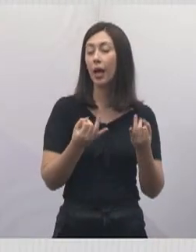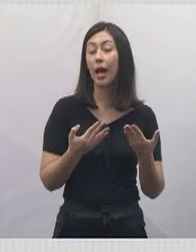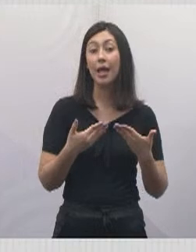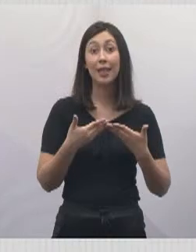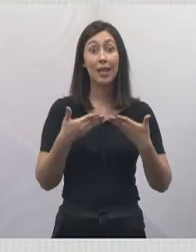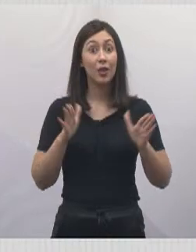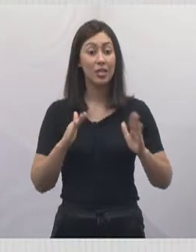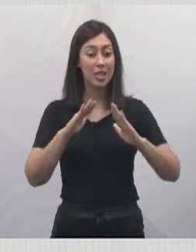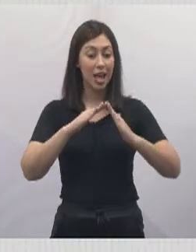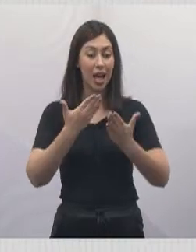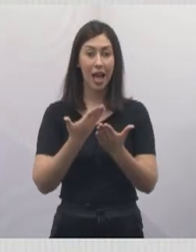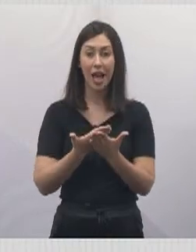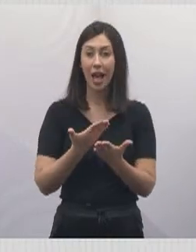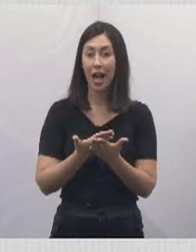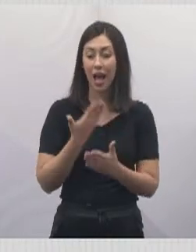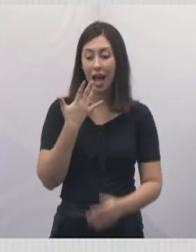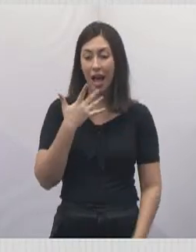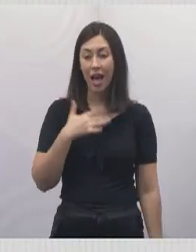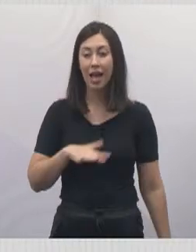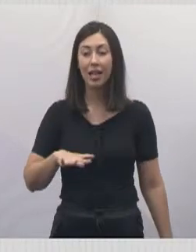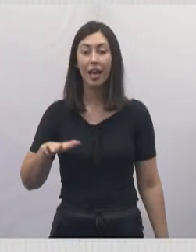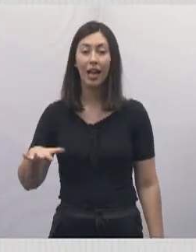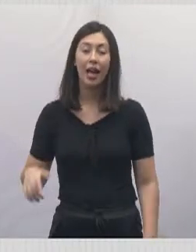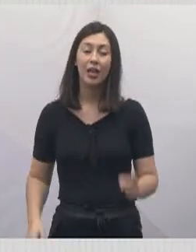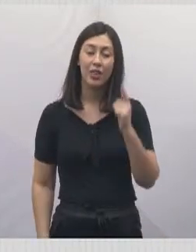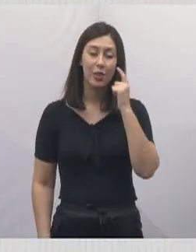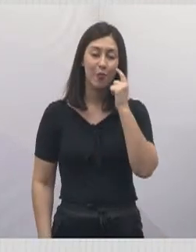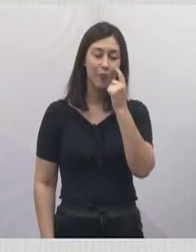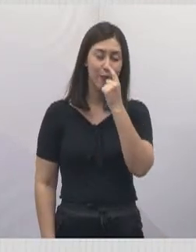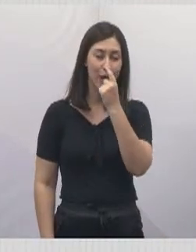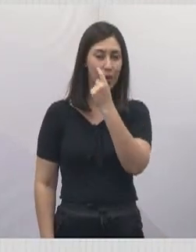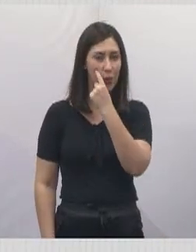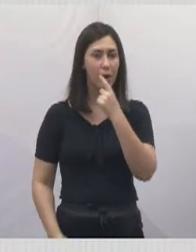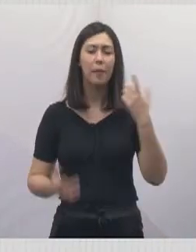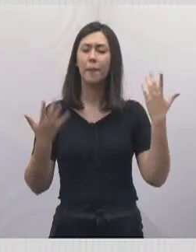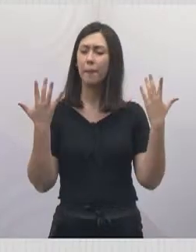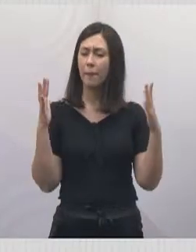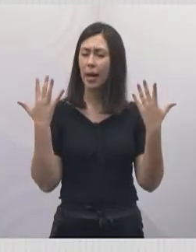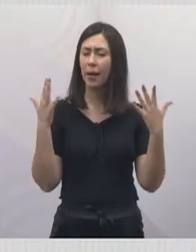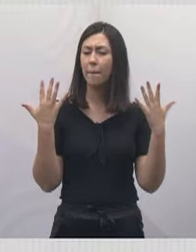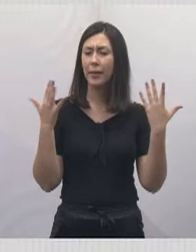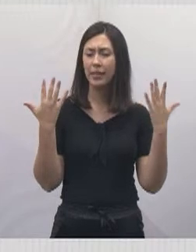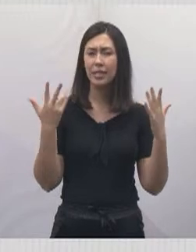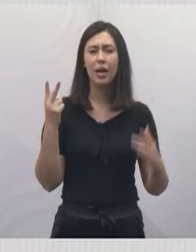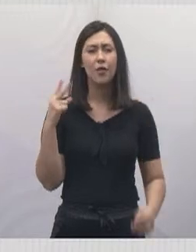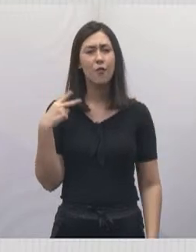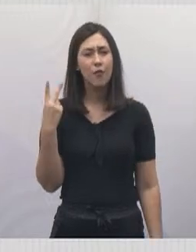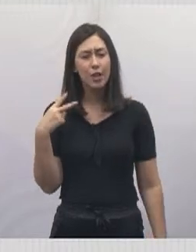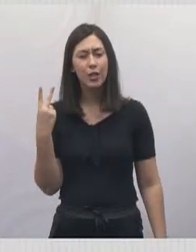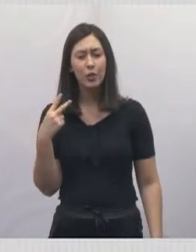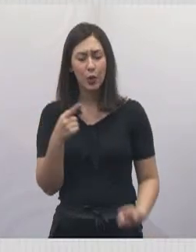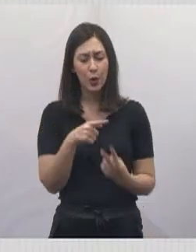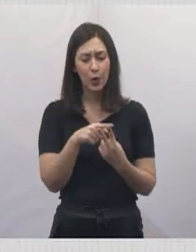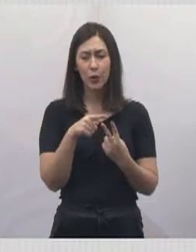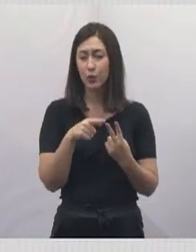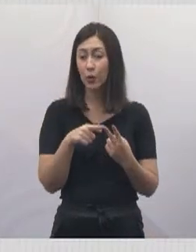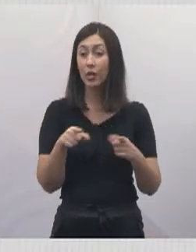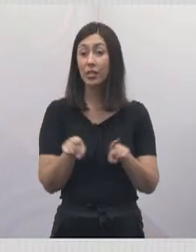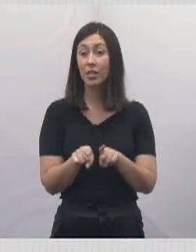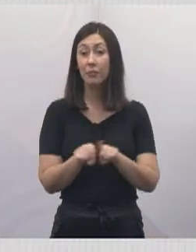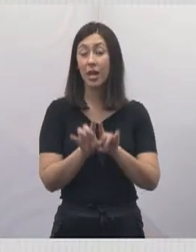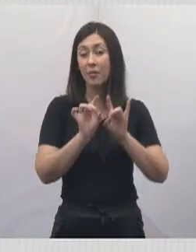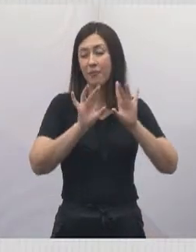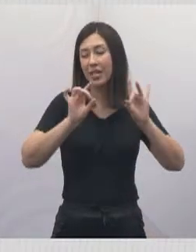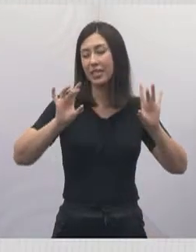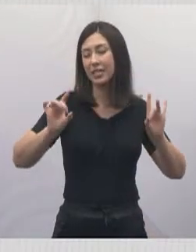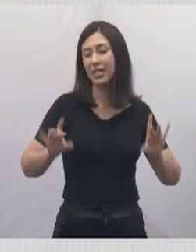inauguração da creche lá no Meia Lua, parabenizar os dois vereadores aqui da casa, que são lá do Meia Lua, mas especialmente parabenizar